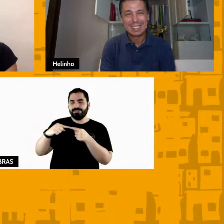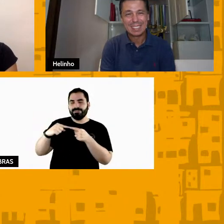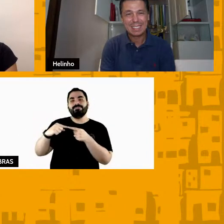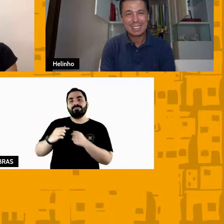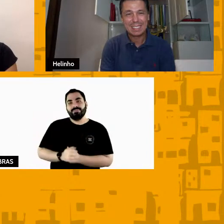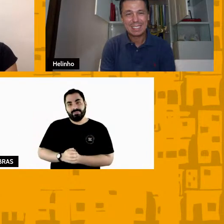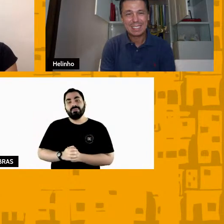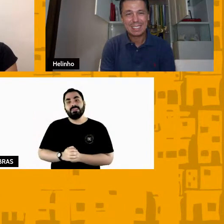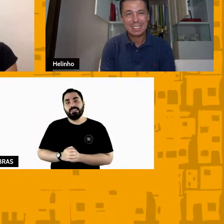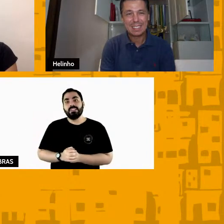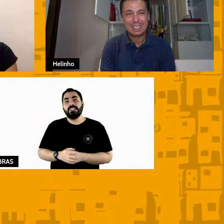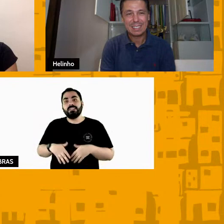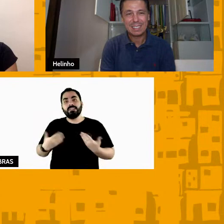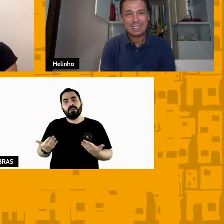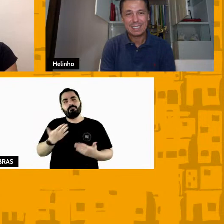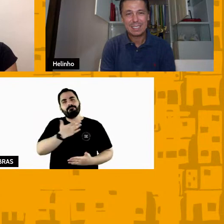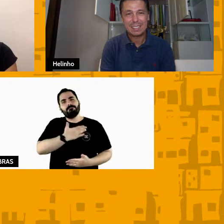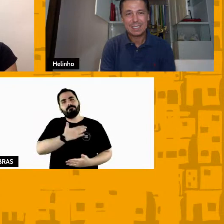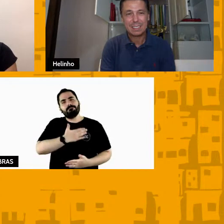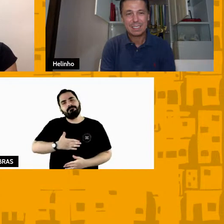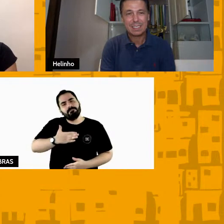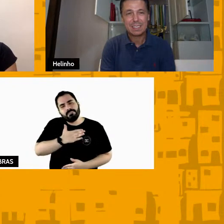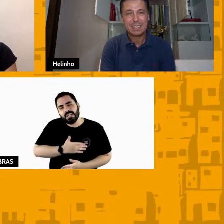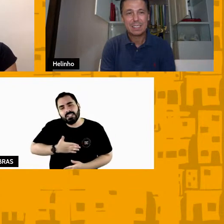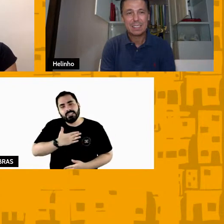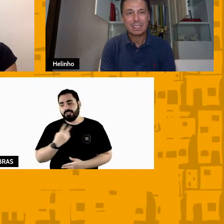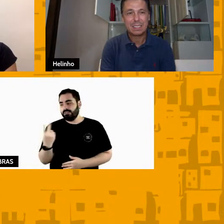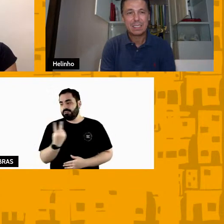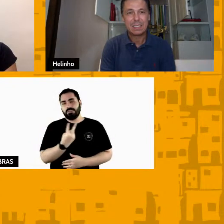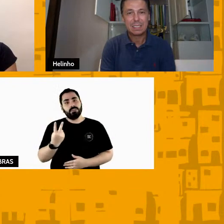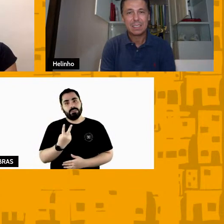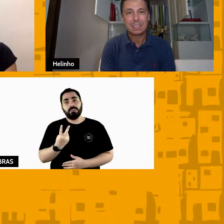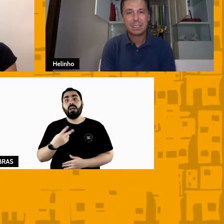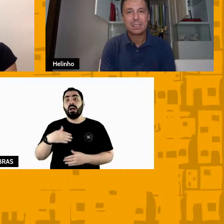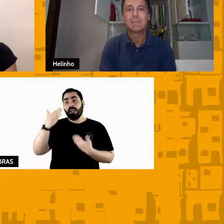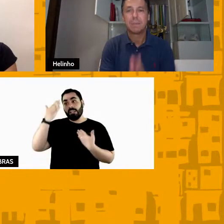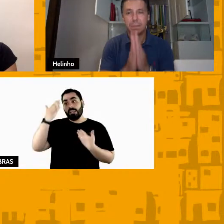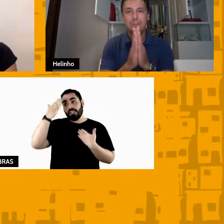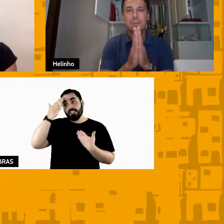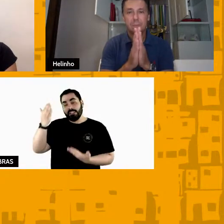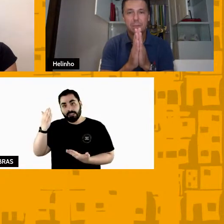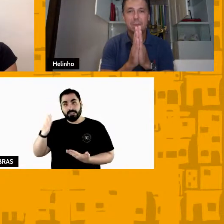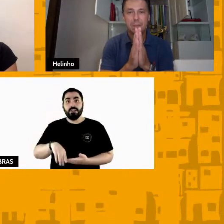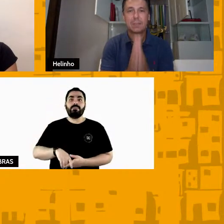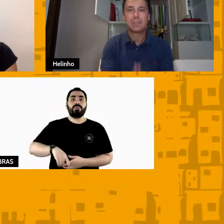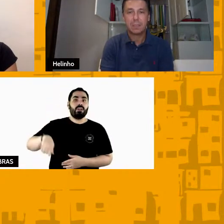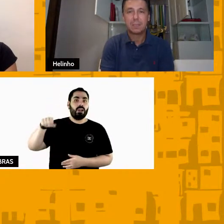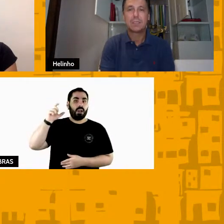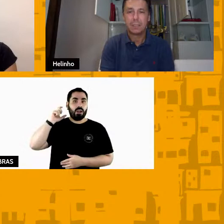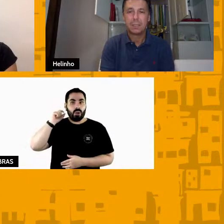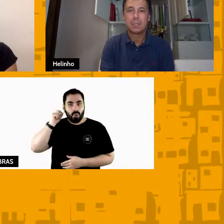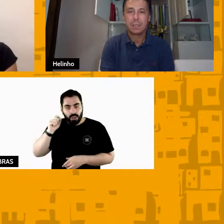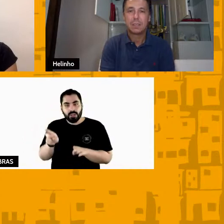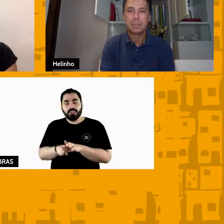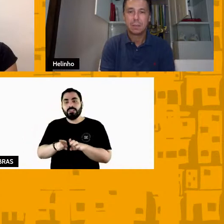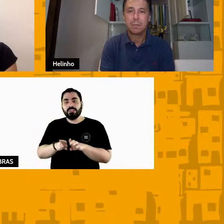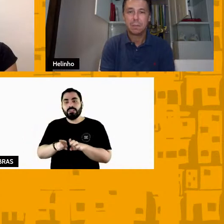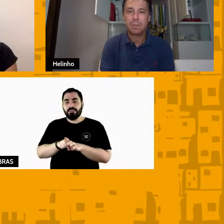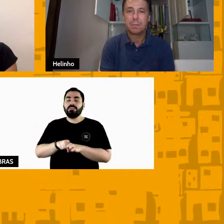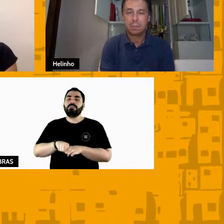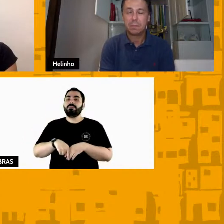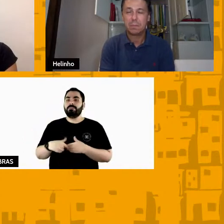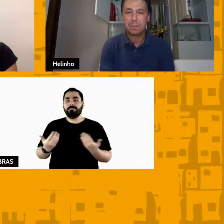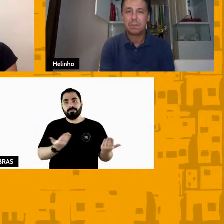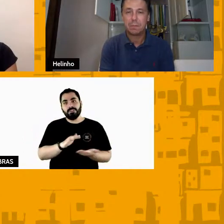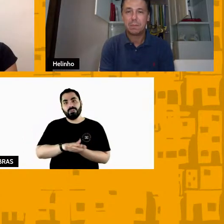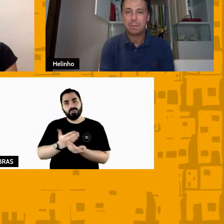estar aqui com você com o Pablo agradecer ao Andrew e a Luciana por essa interpretação de todo